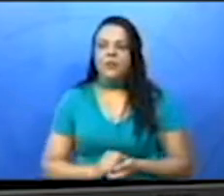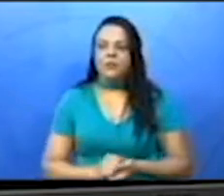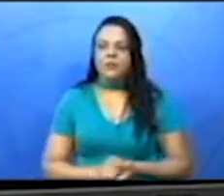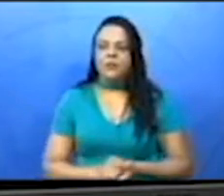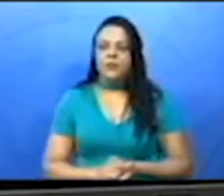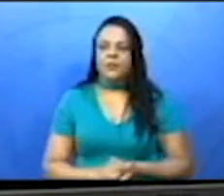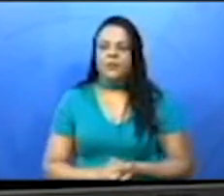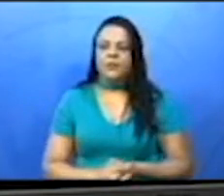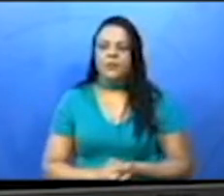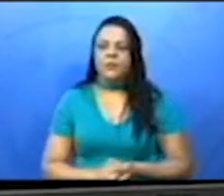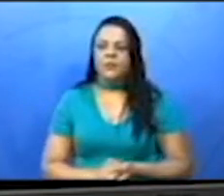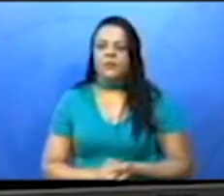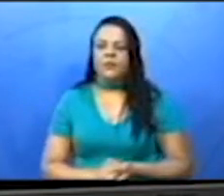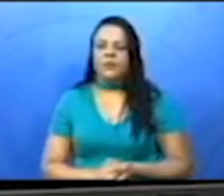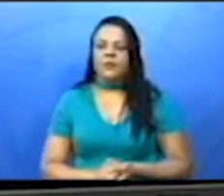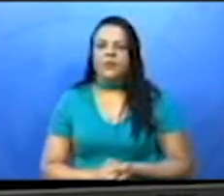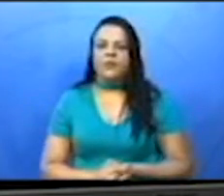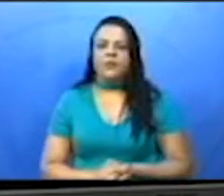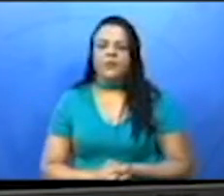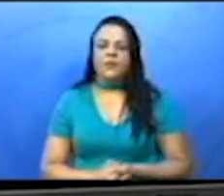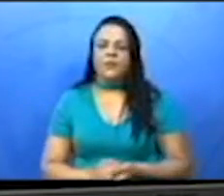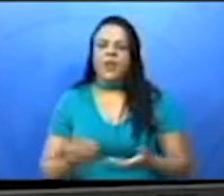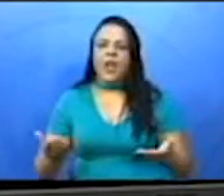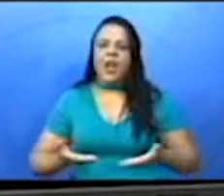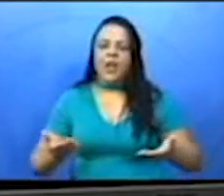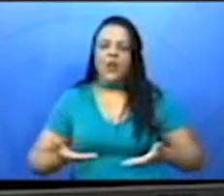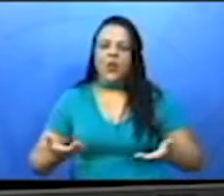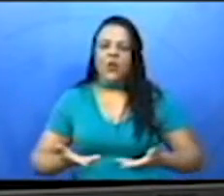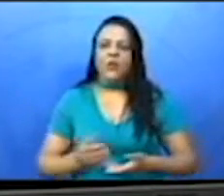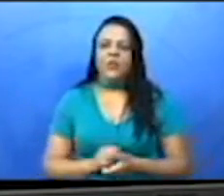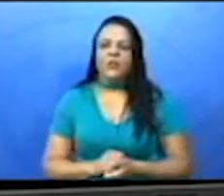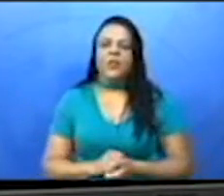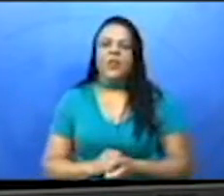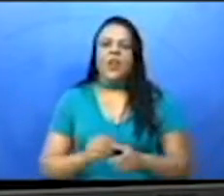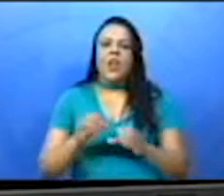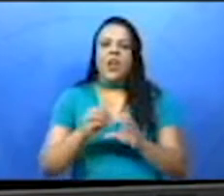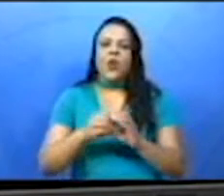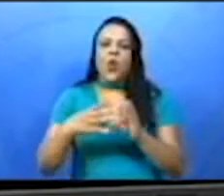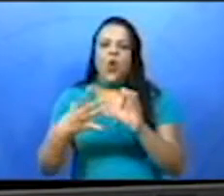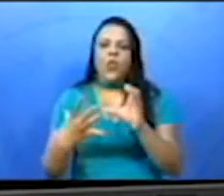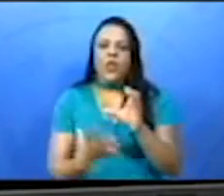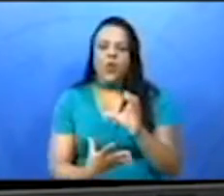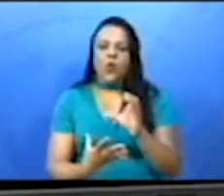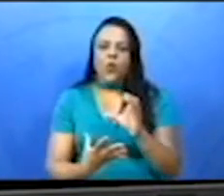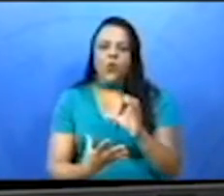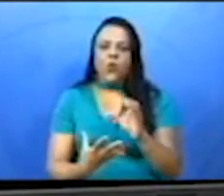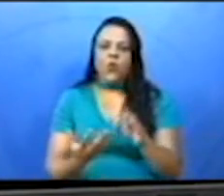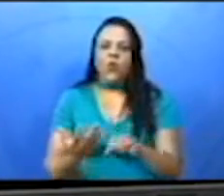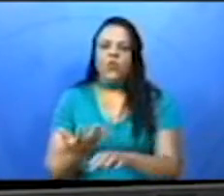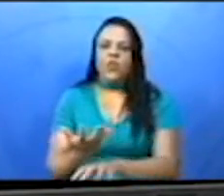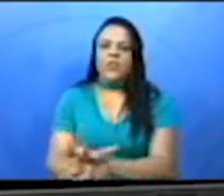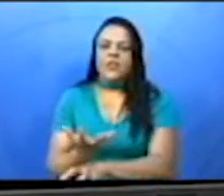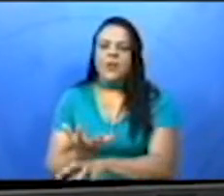Vamos lá! Agora, vamos passar para o conteúdo de ciências.